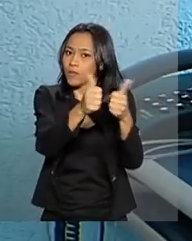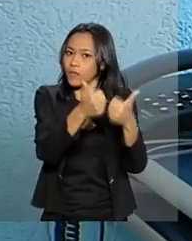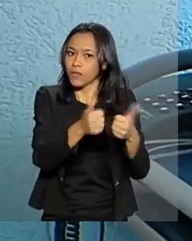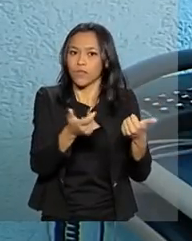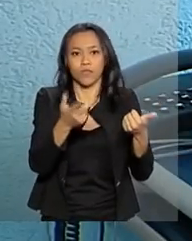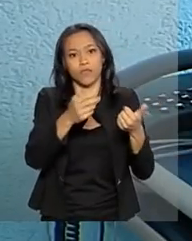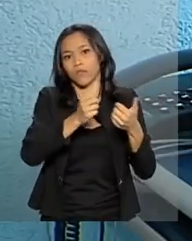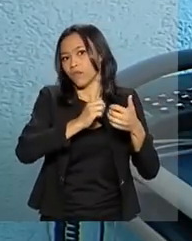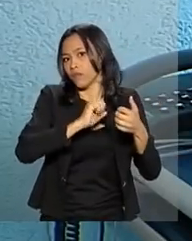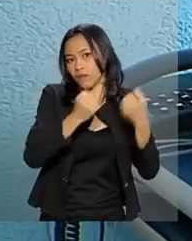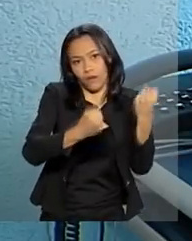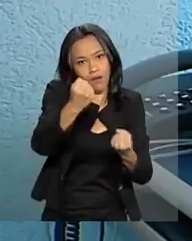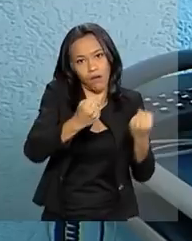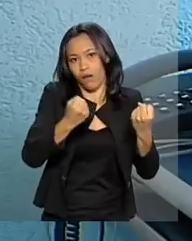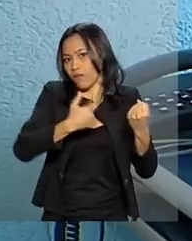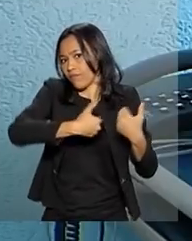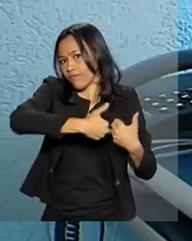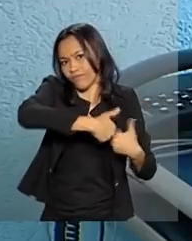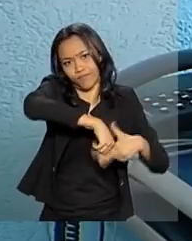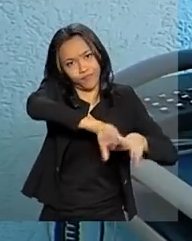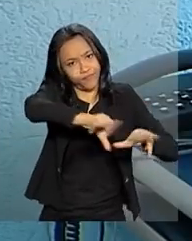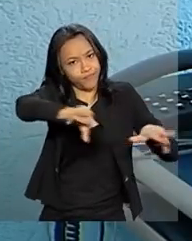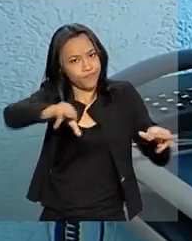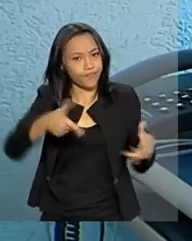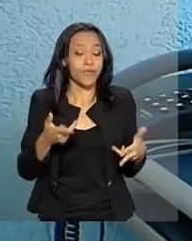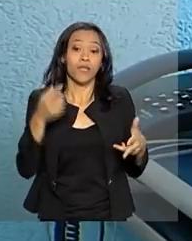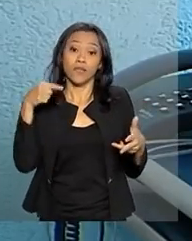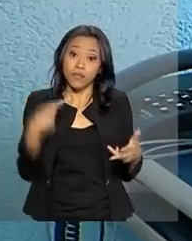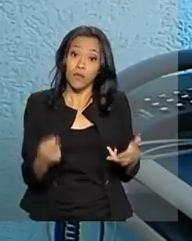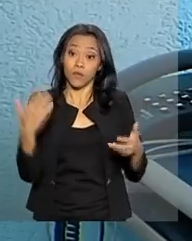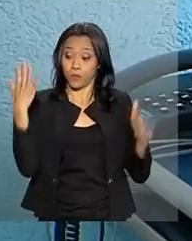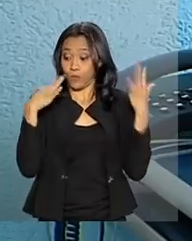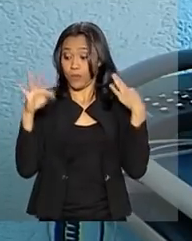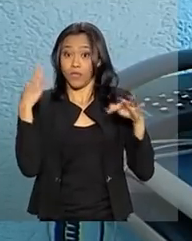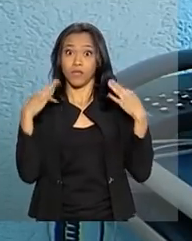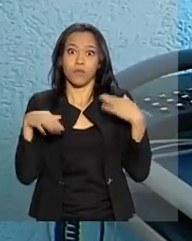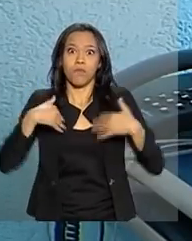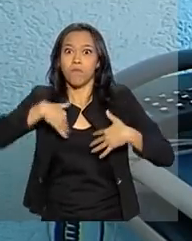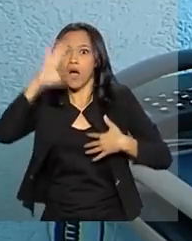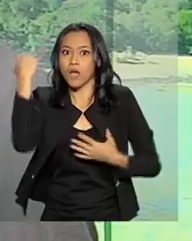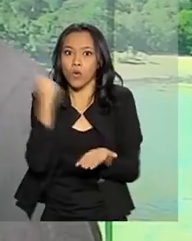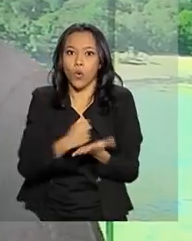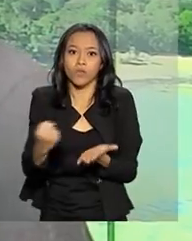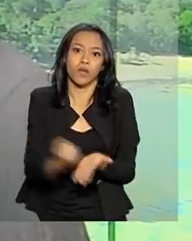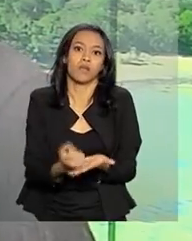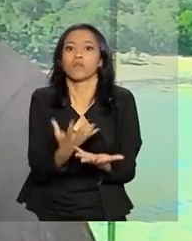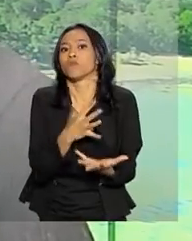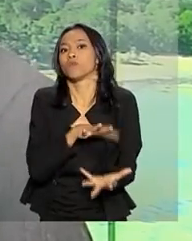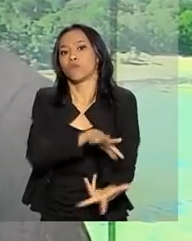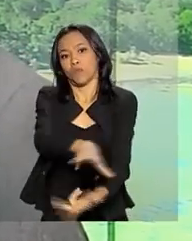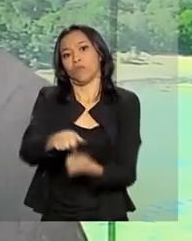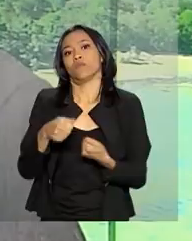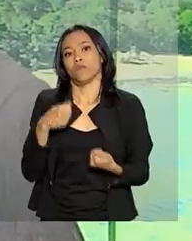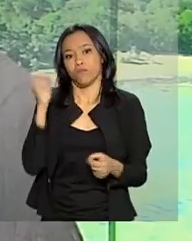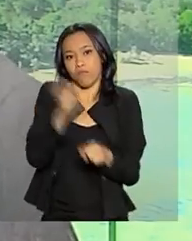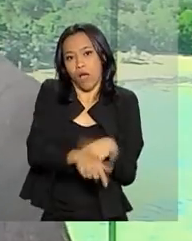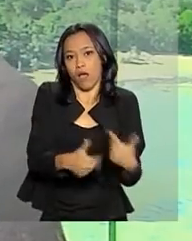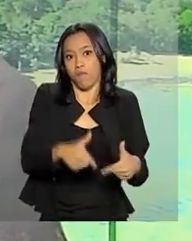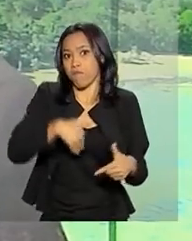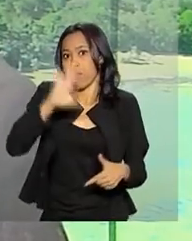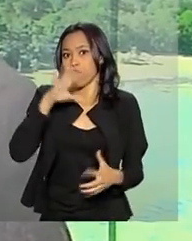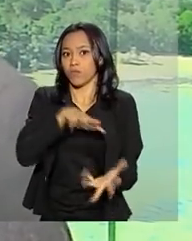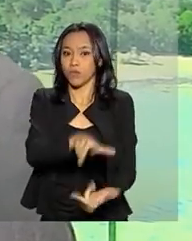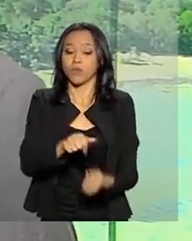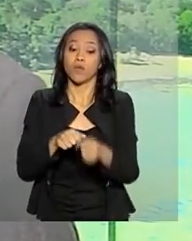alimentação. Então, o turismo é a indústria que mais emprega no mundo. A importância do turismo